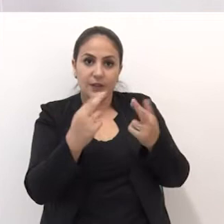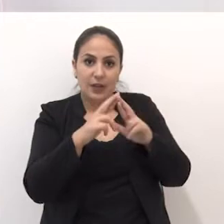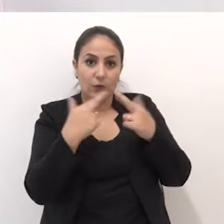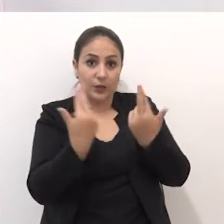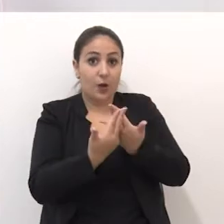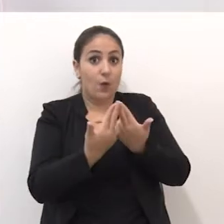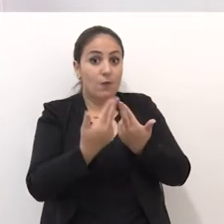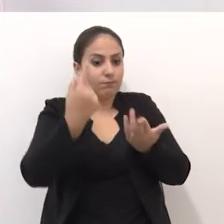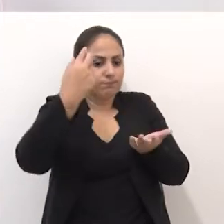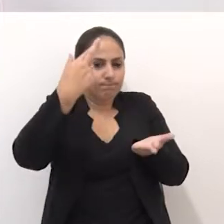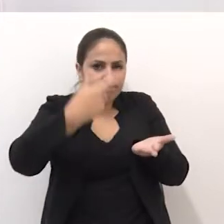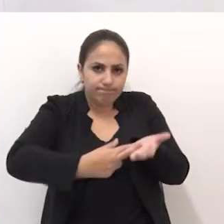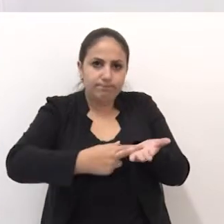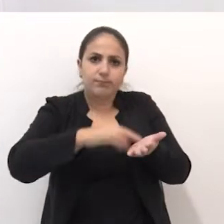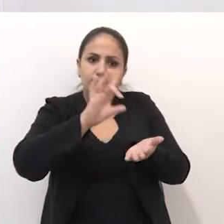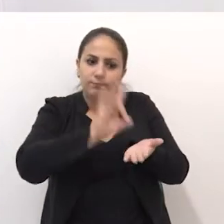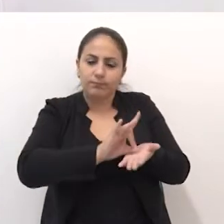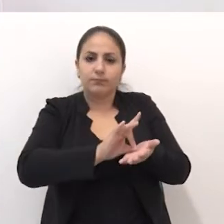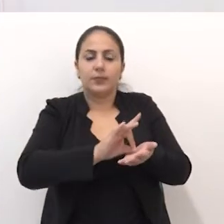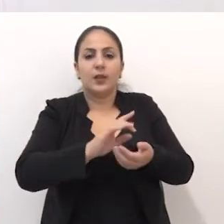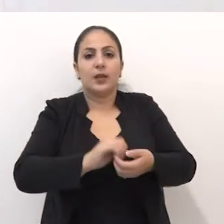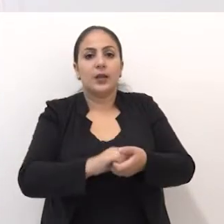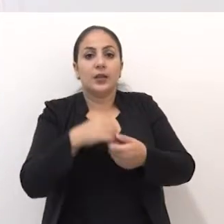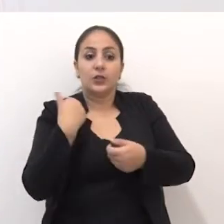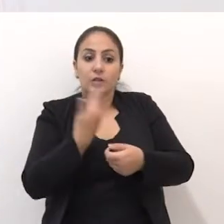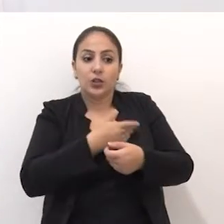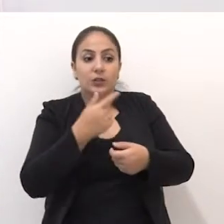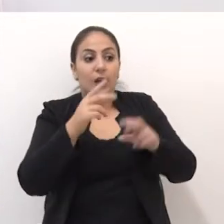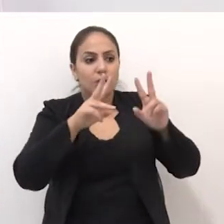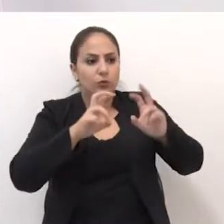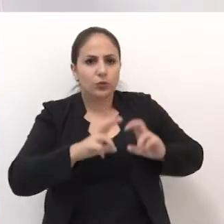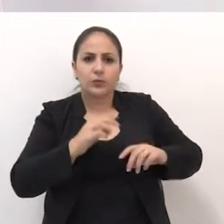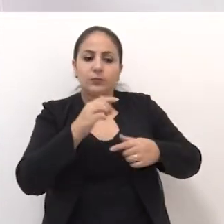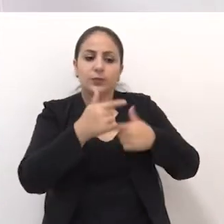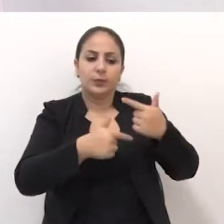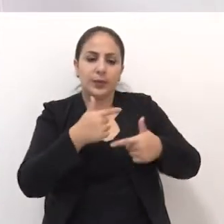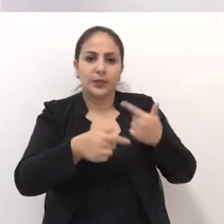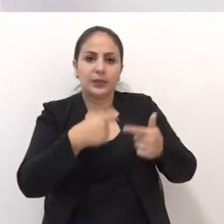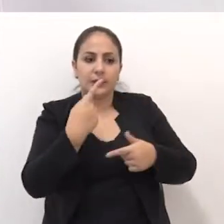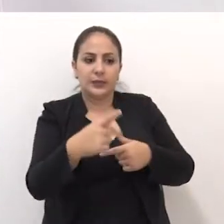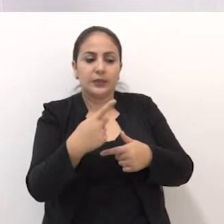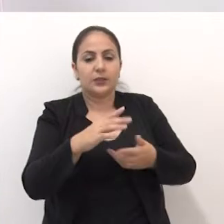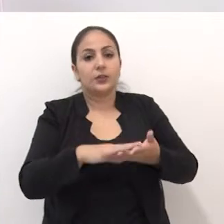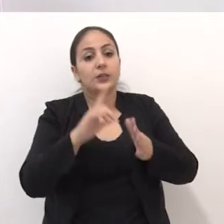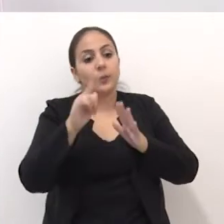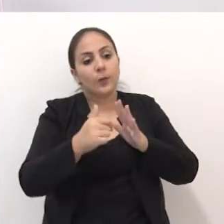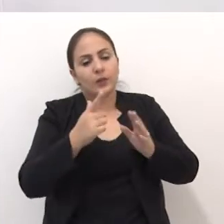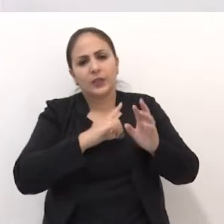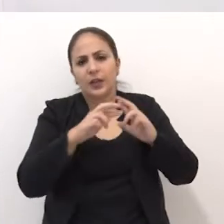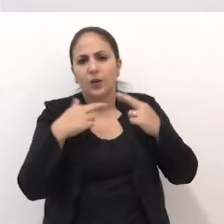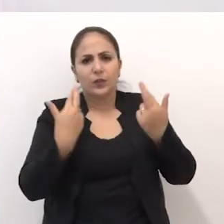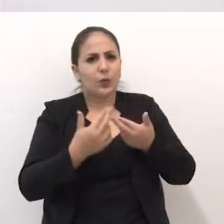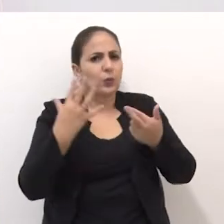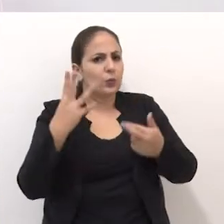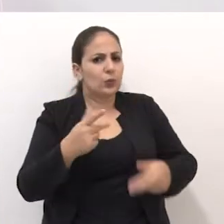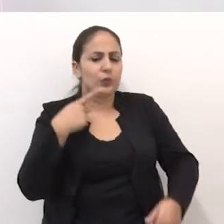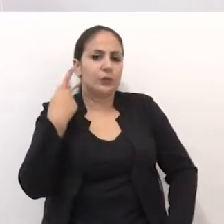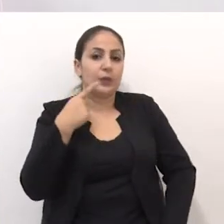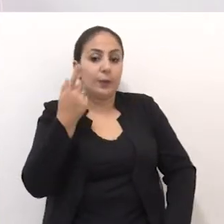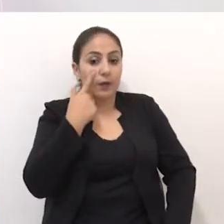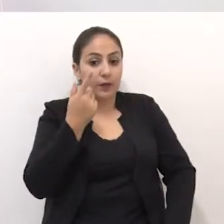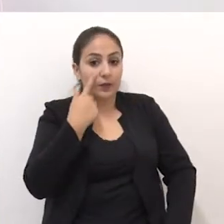envolvam a mesa diretora sejam trabalhados nessas reuniões. Posterior também teremos a reunião com todos os vereadores, para definir